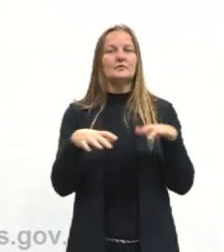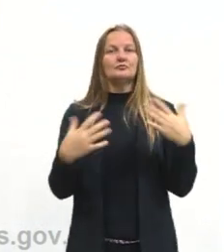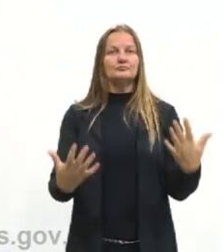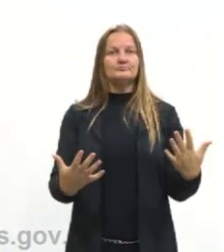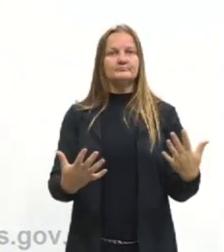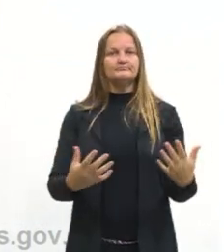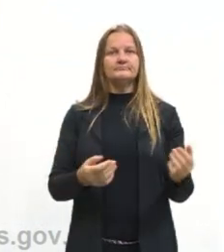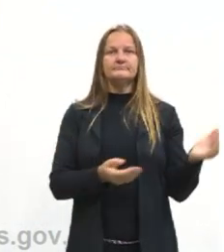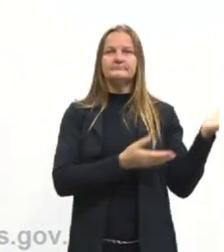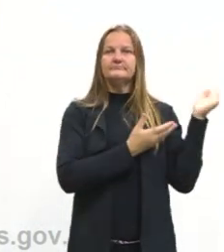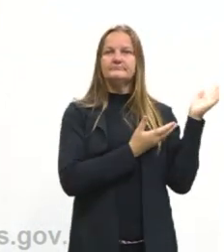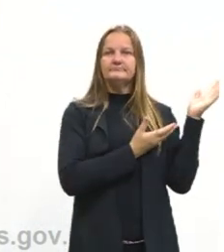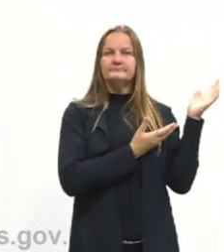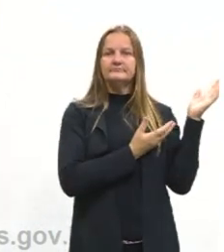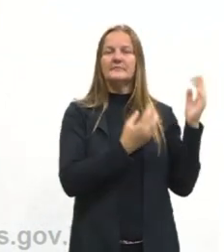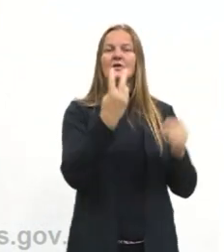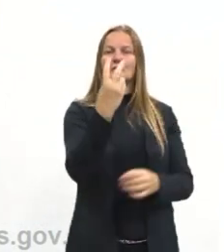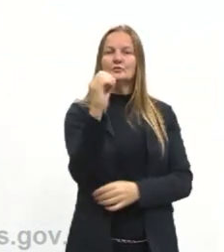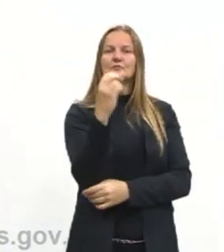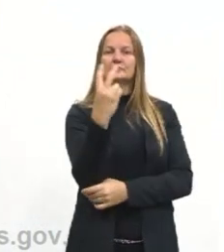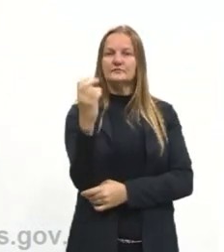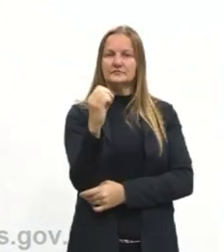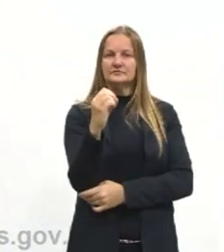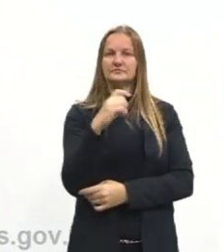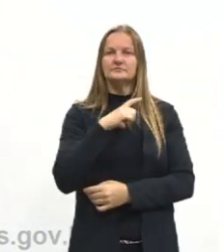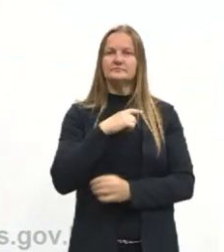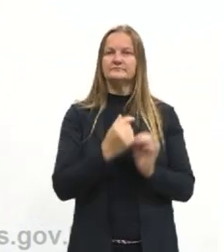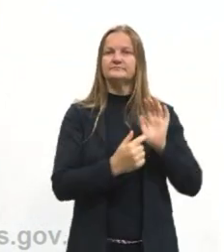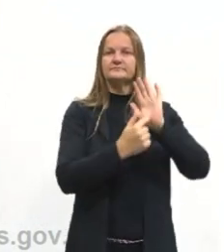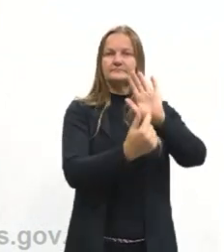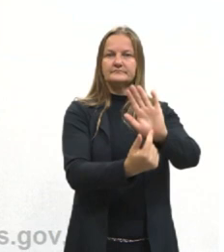essa questão do Enem de 2020 traz o seguinte.